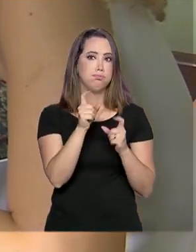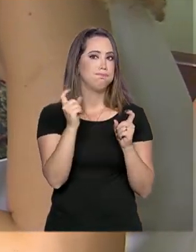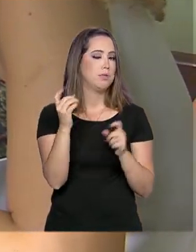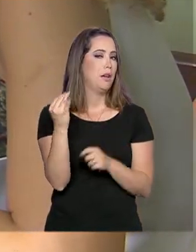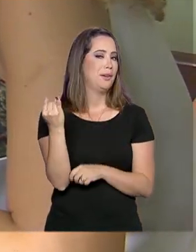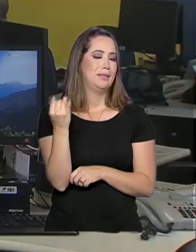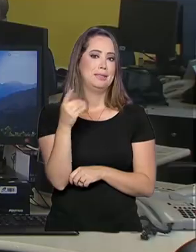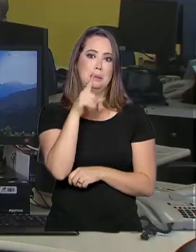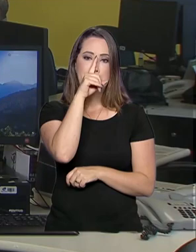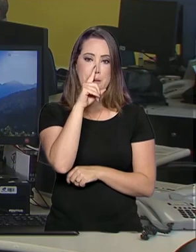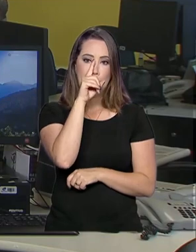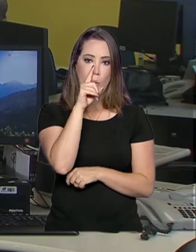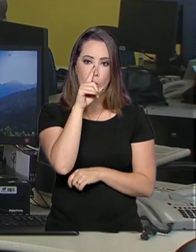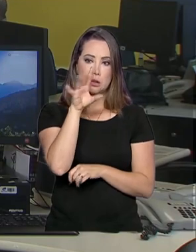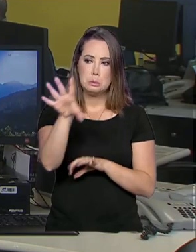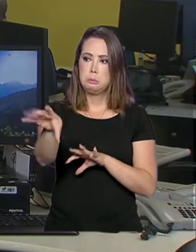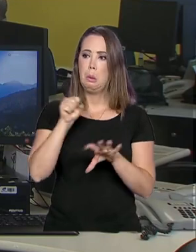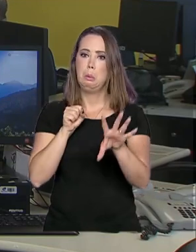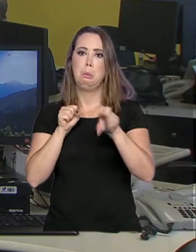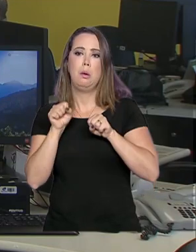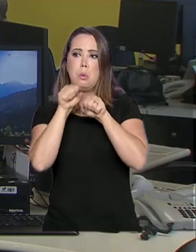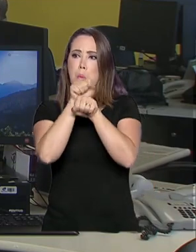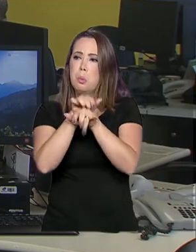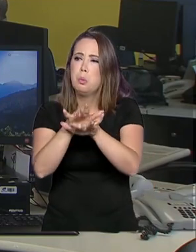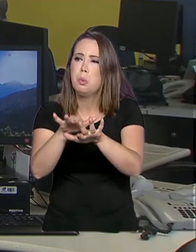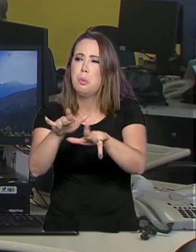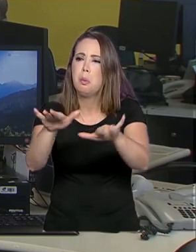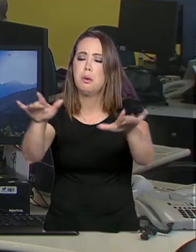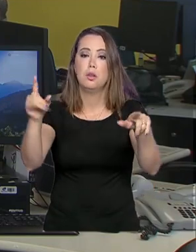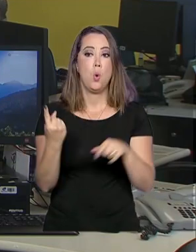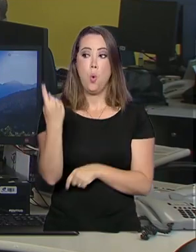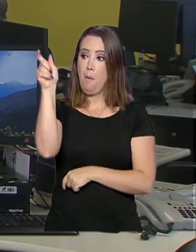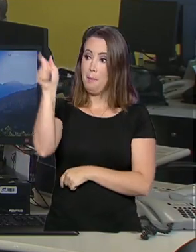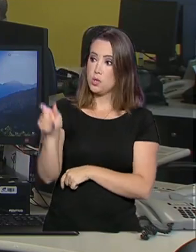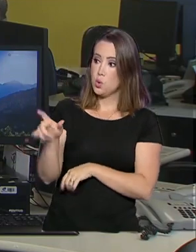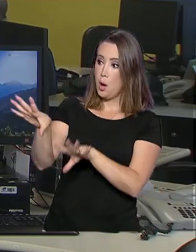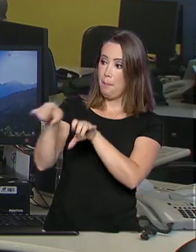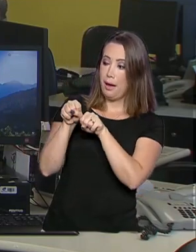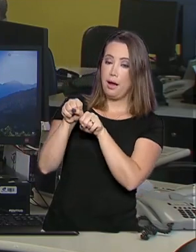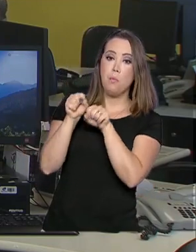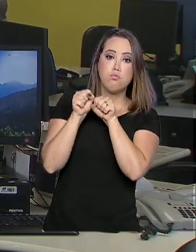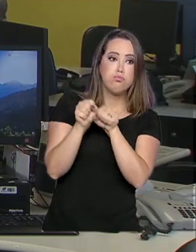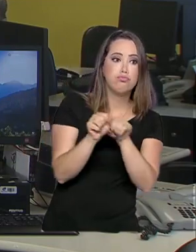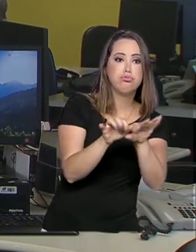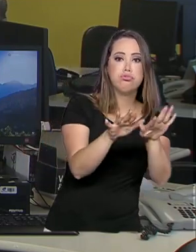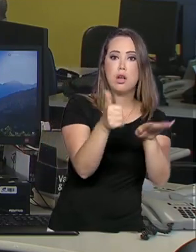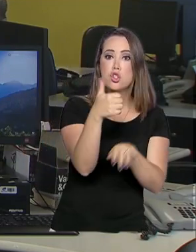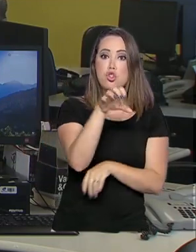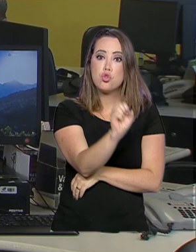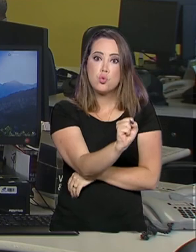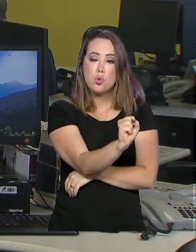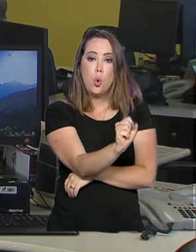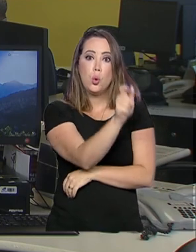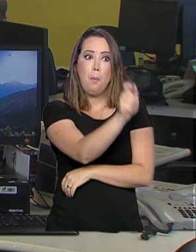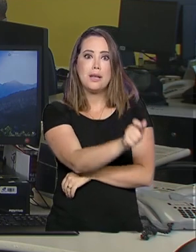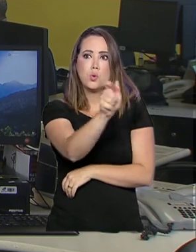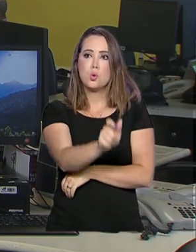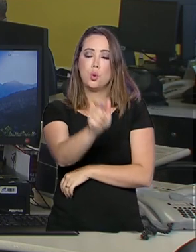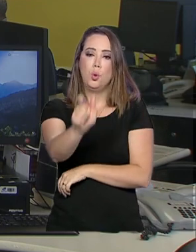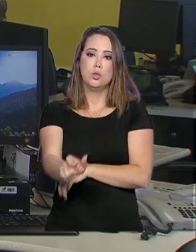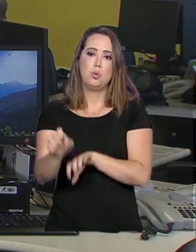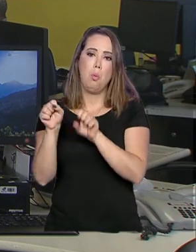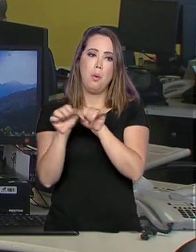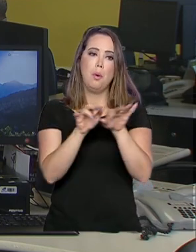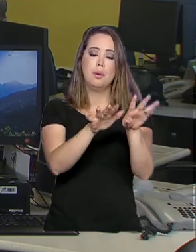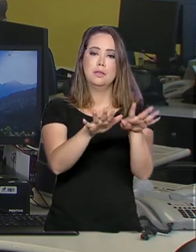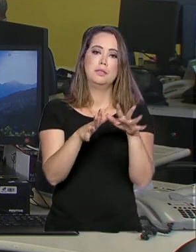transmissibilidade. Para se ter uma ideia, uma pessoa infectada pode passar o sarampo para até outras 18 pessoas. O vírus é transmitido